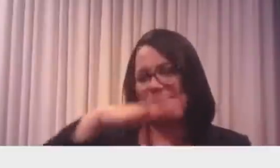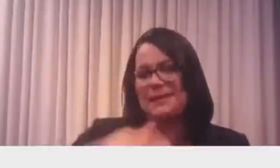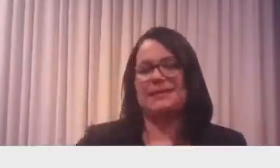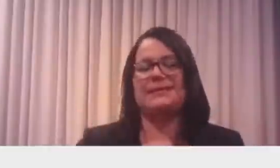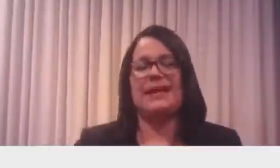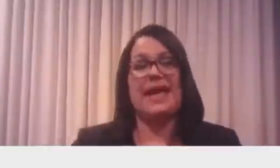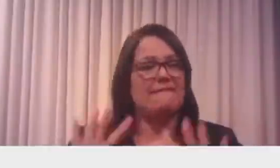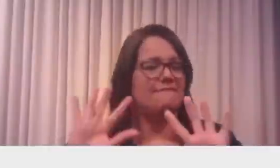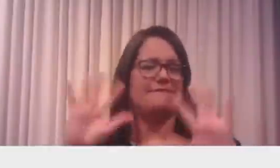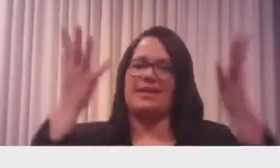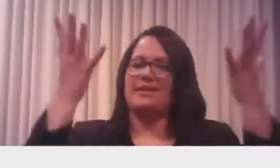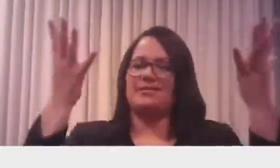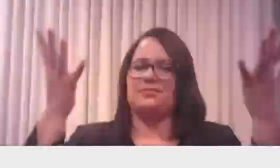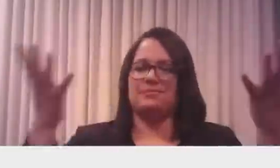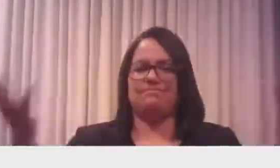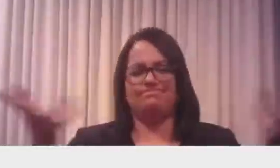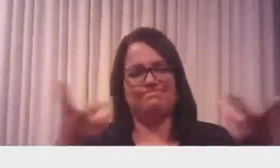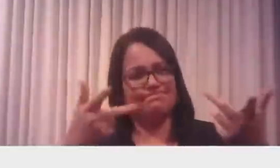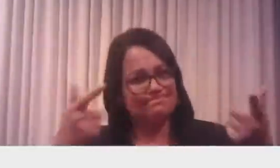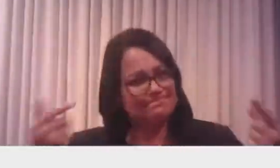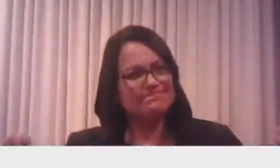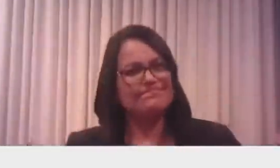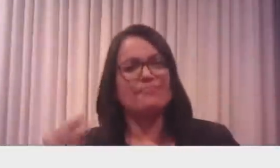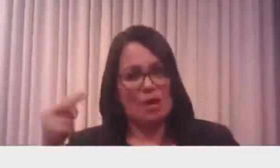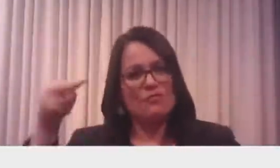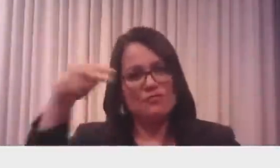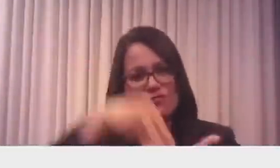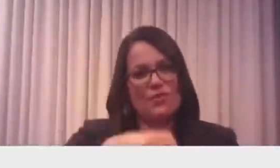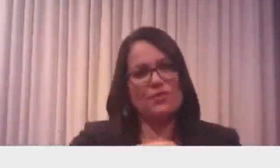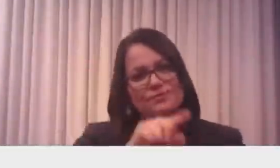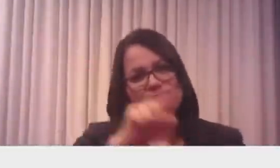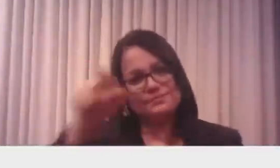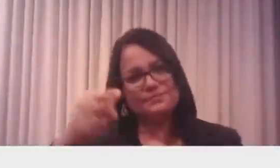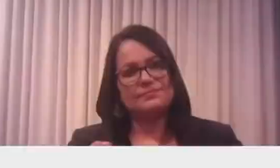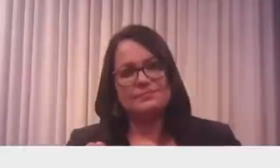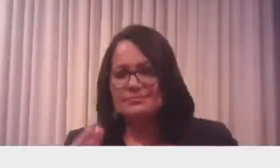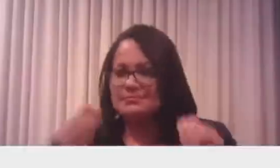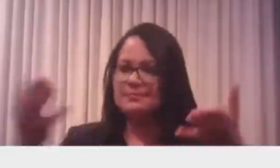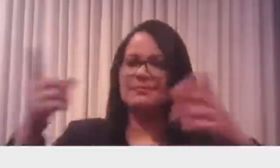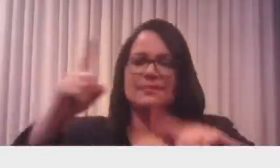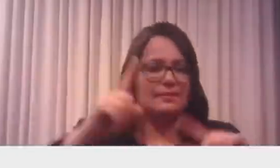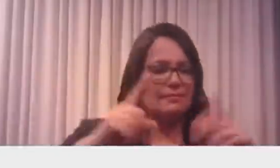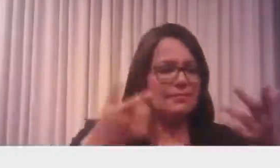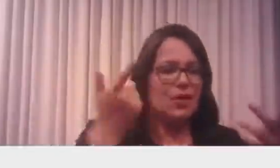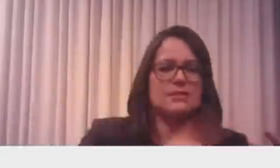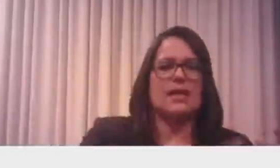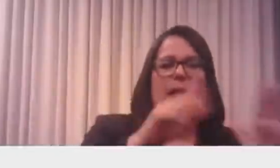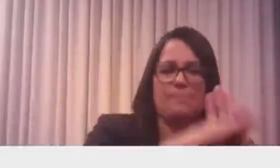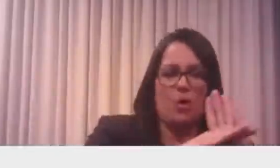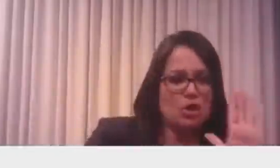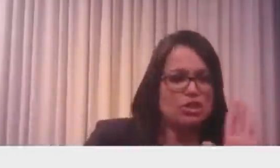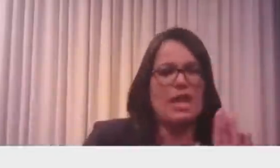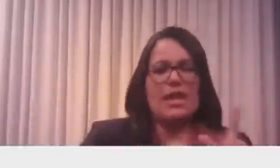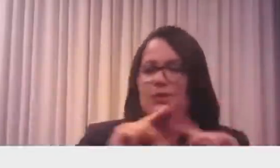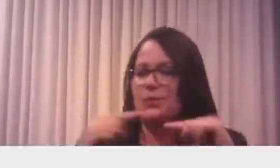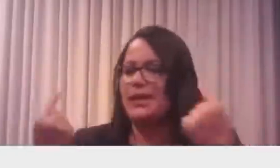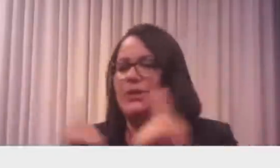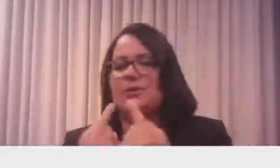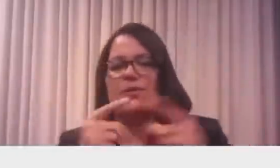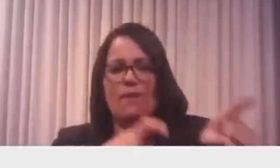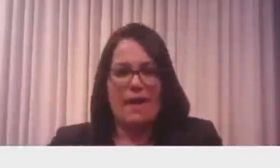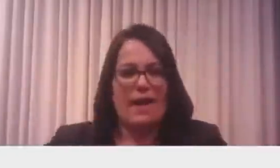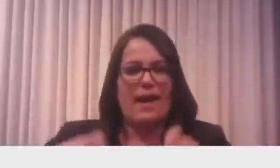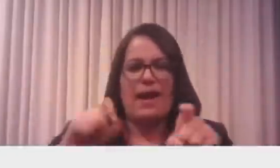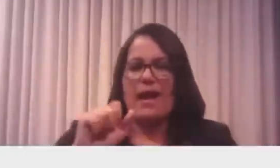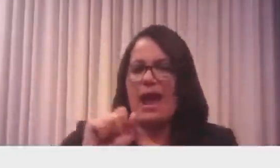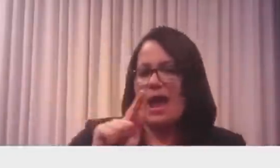nesse evento, né? Que a gente vai comparecer, fazer entregas, fazer reunião com o pessoal do Águia, com empresários, conversar com o